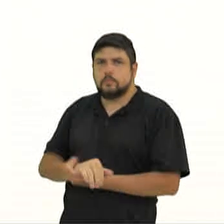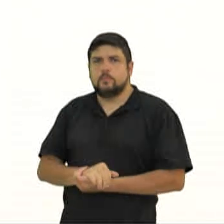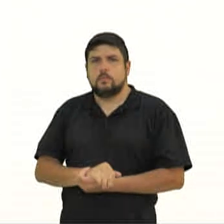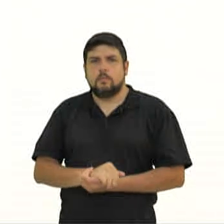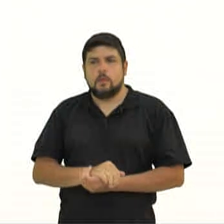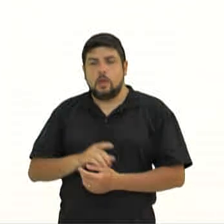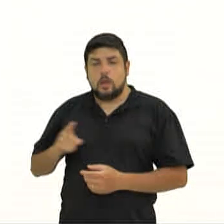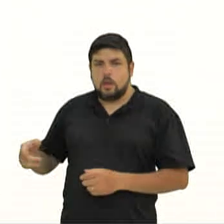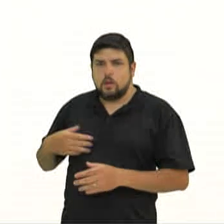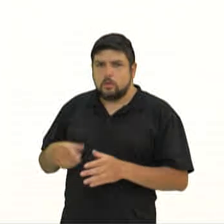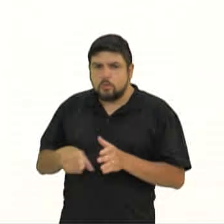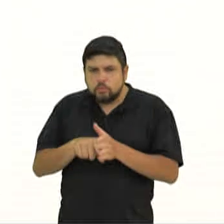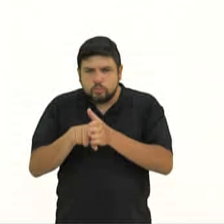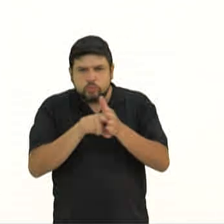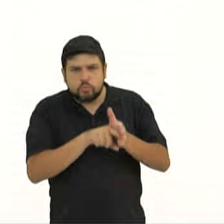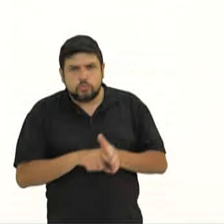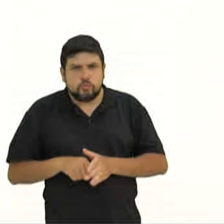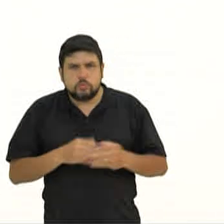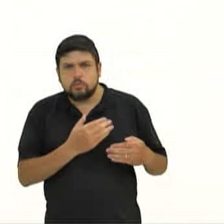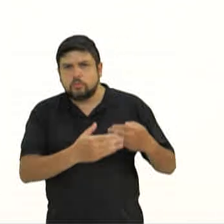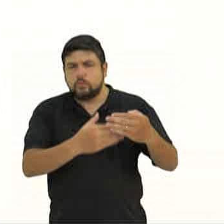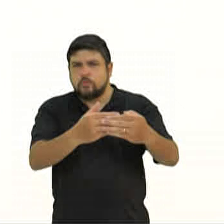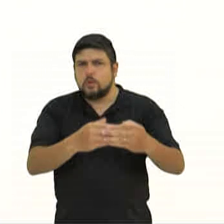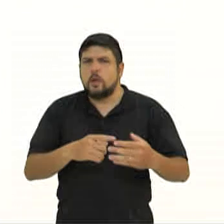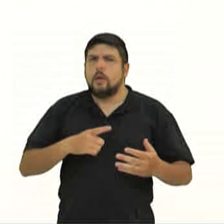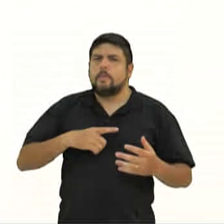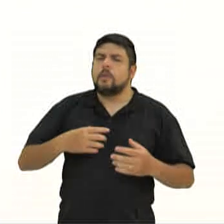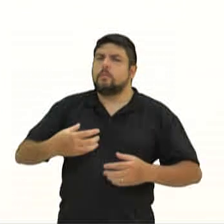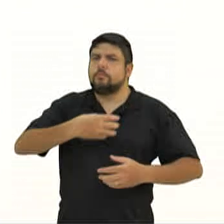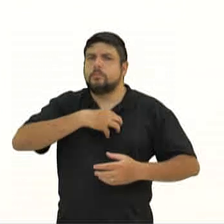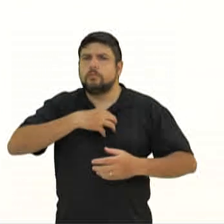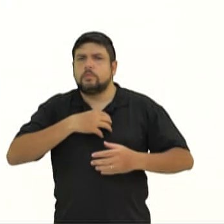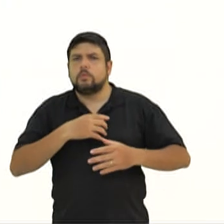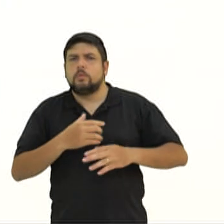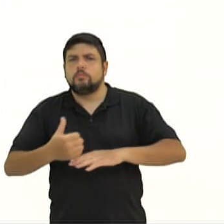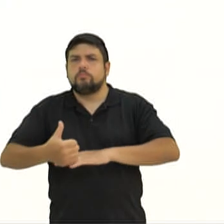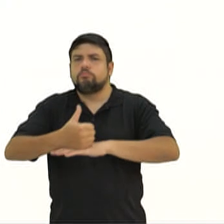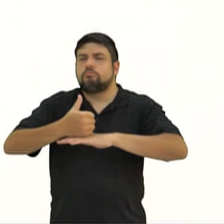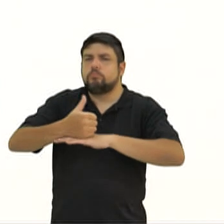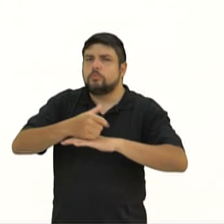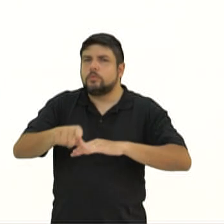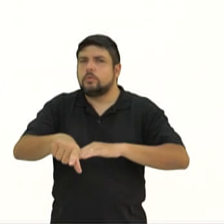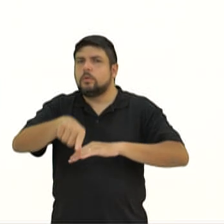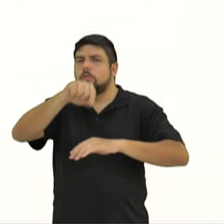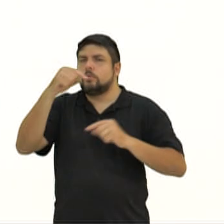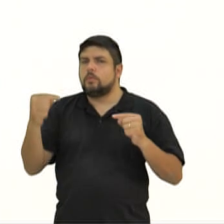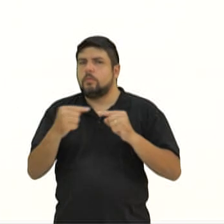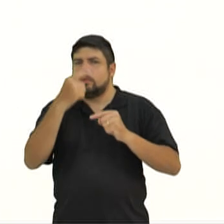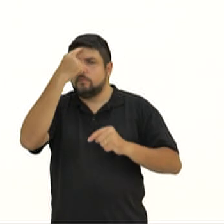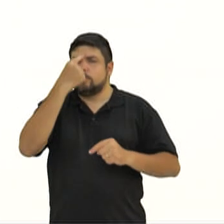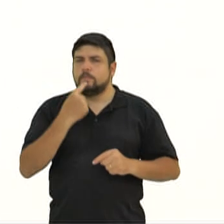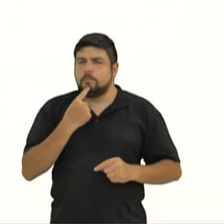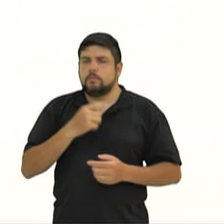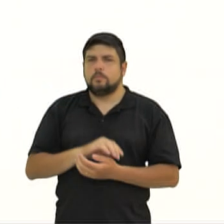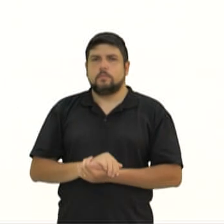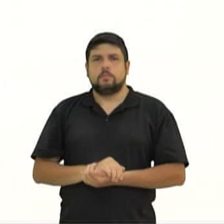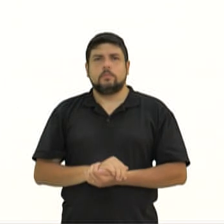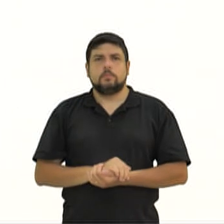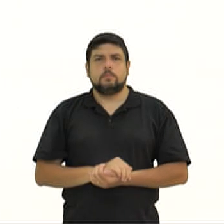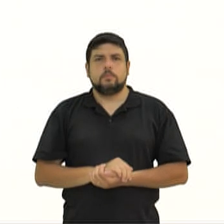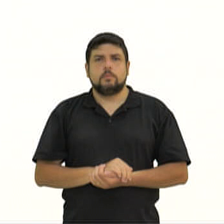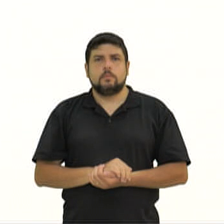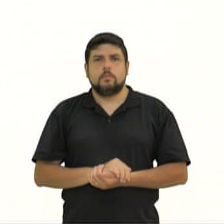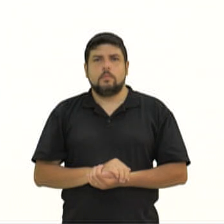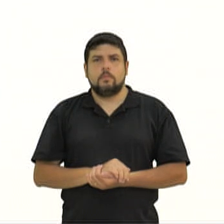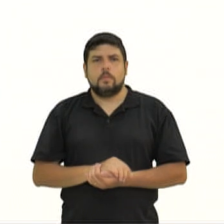ainda que há muitas maneiras para os estudantes escolherem profissões que combinem com seus perfis. Abre aspas. A grande